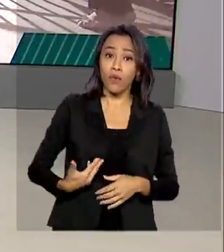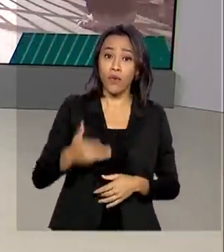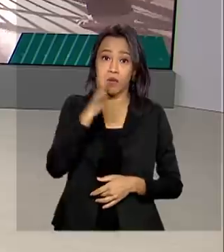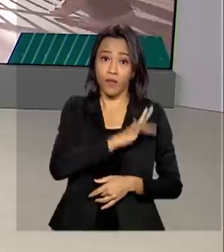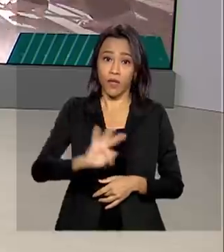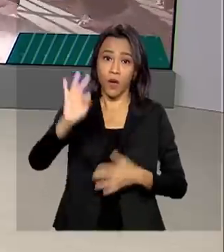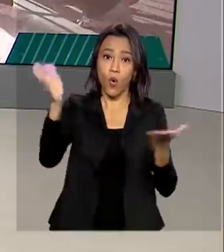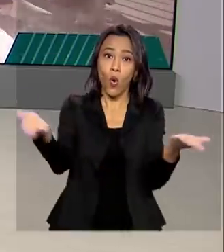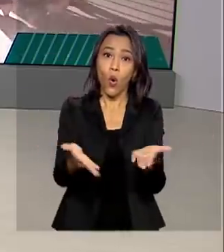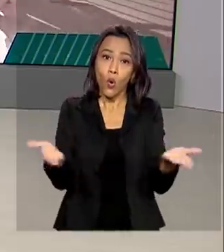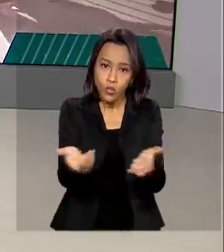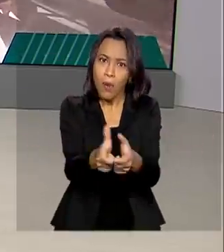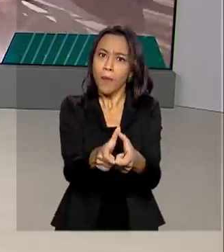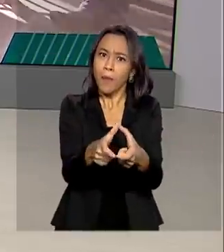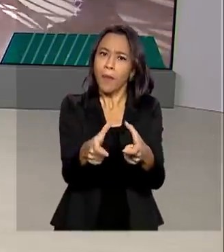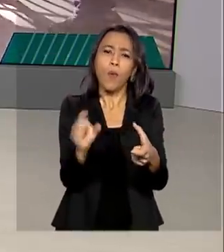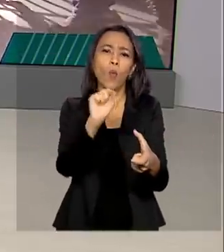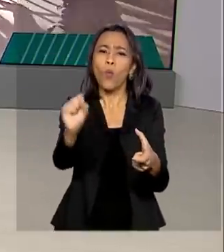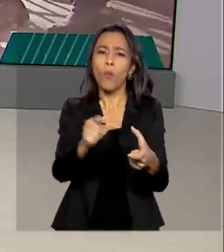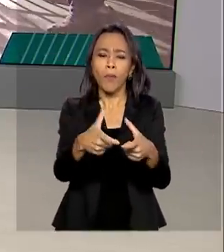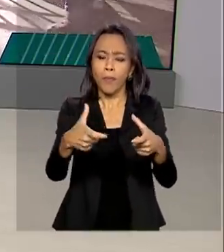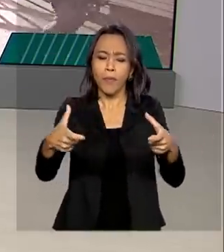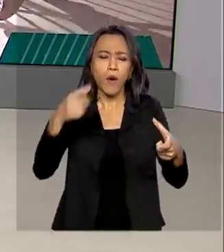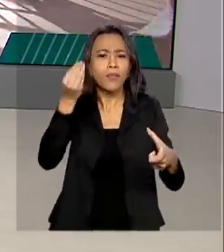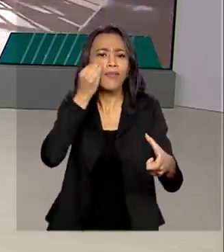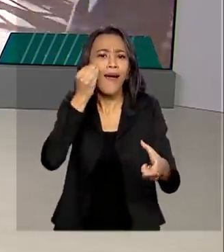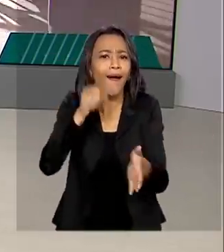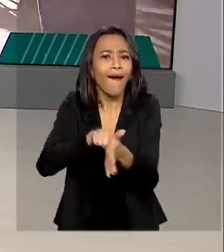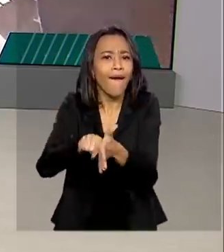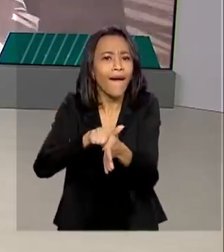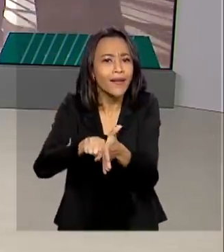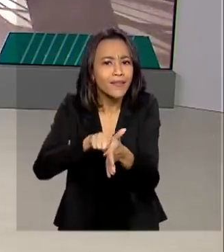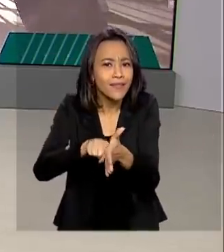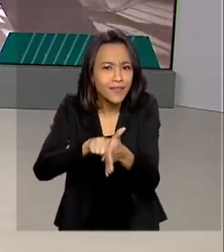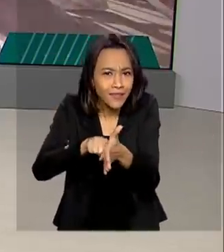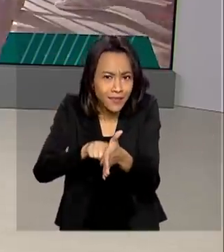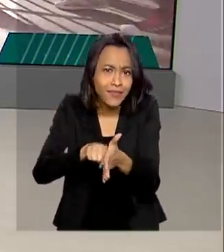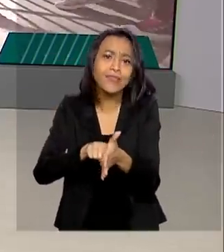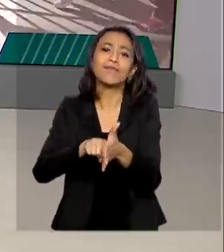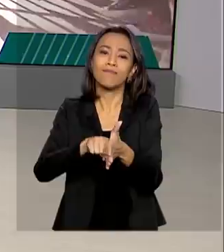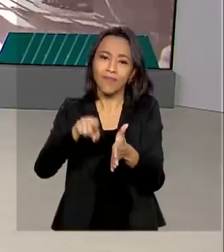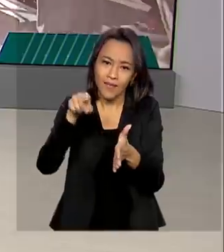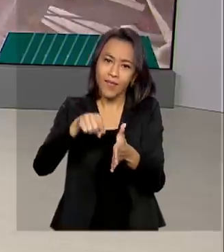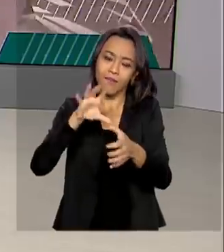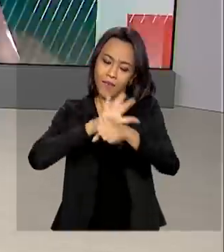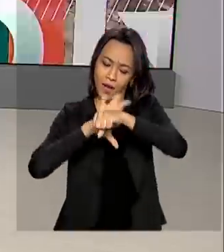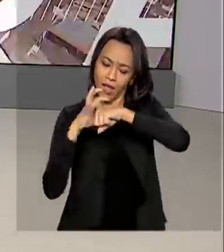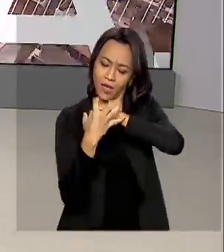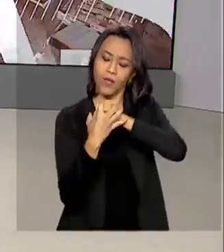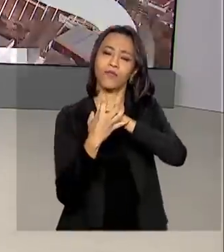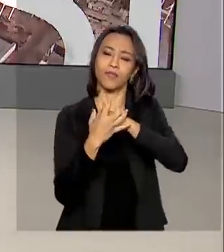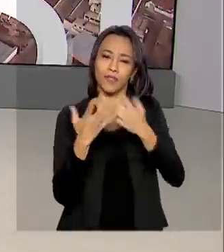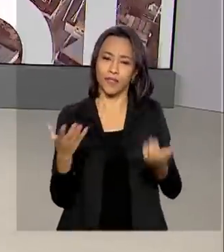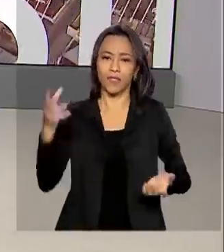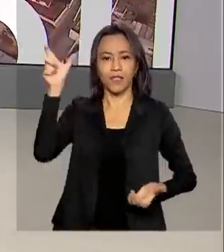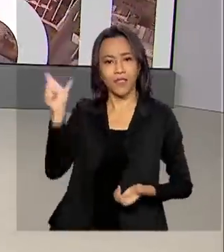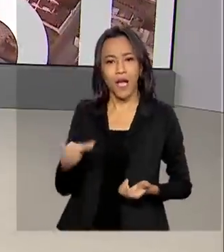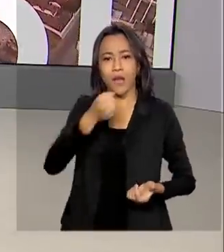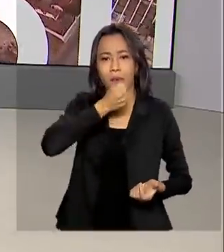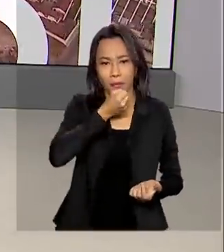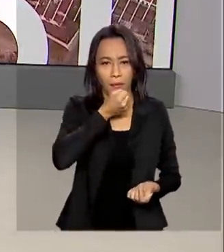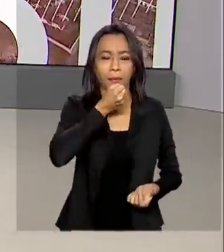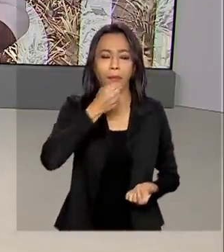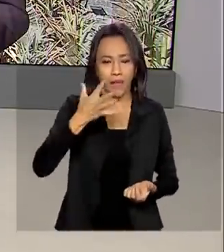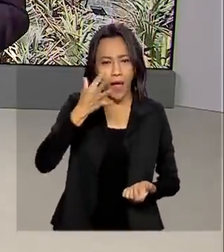a ampliação da capacidade de processamento de testes moleculares para a Covid-19. O repórter Maurício de